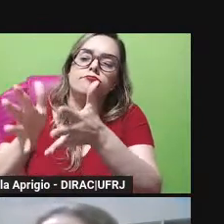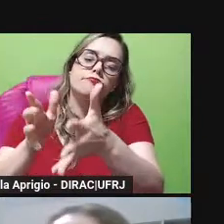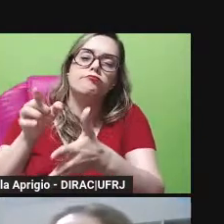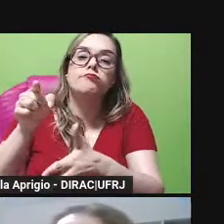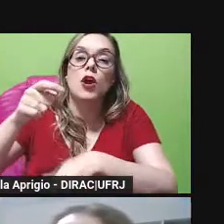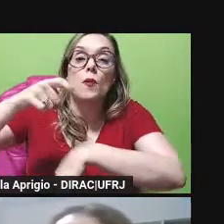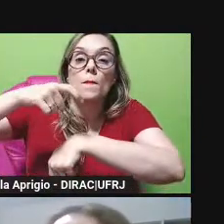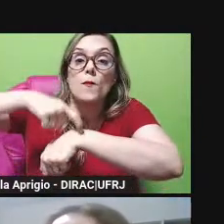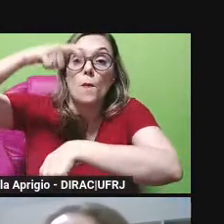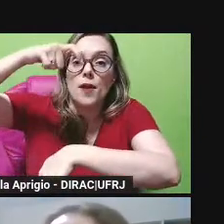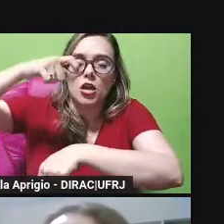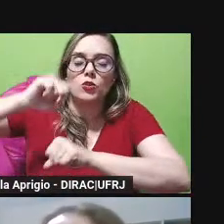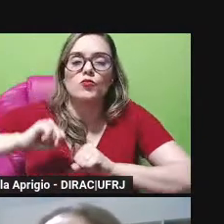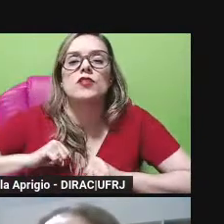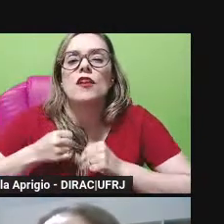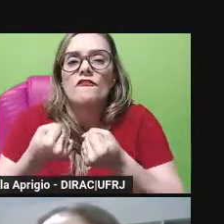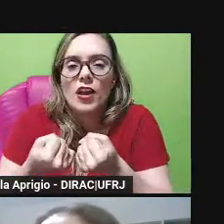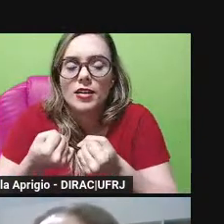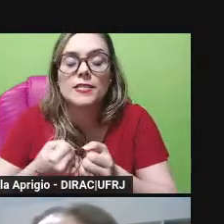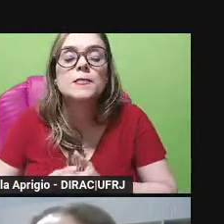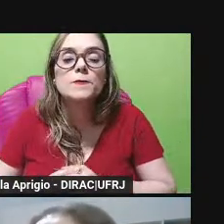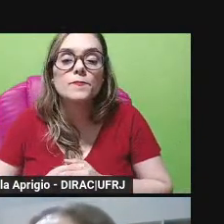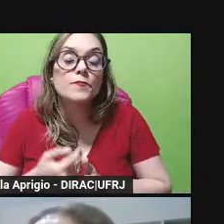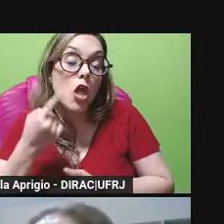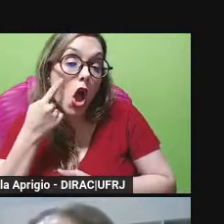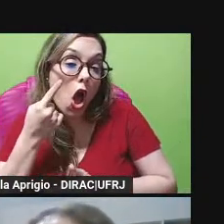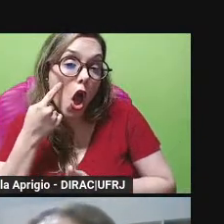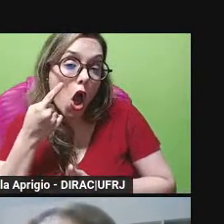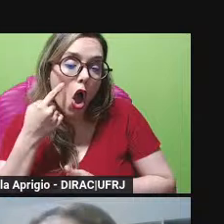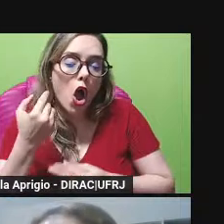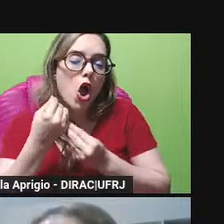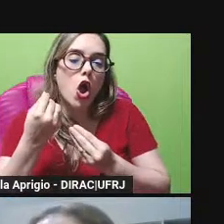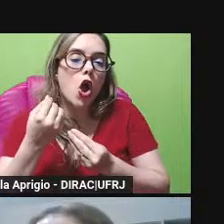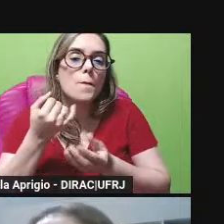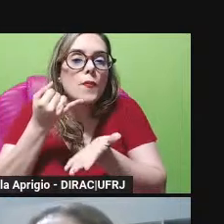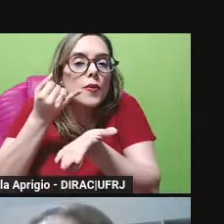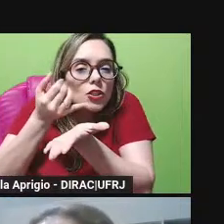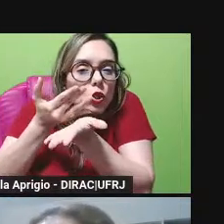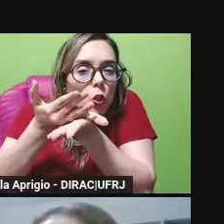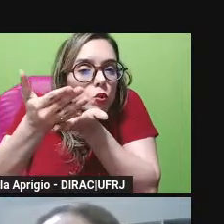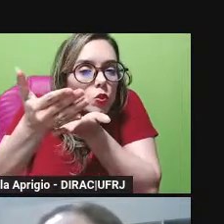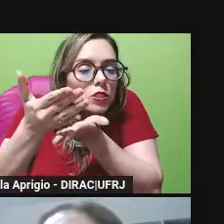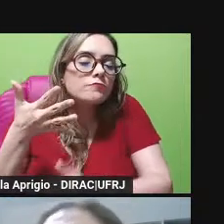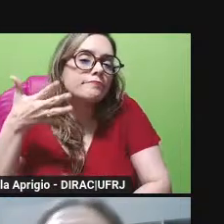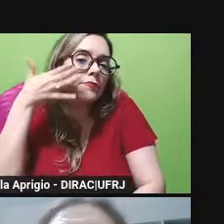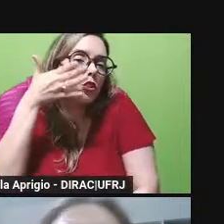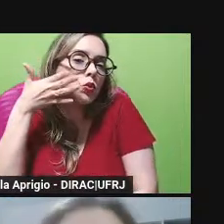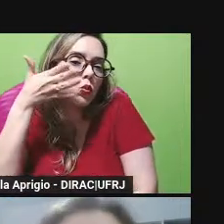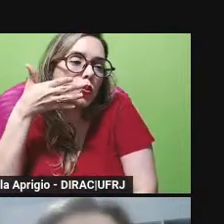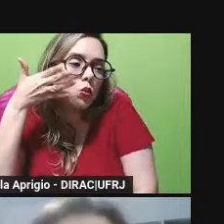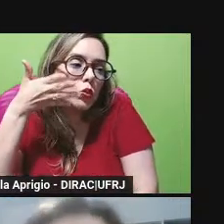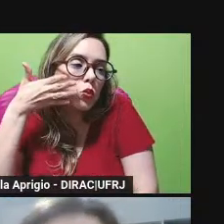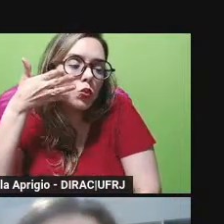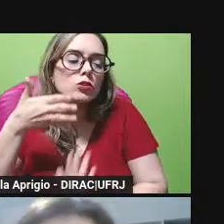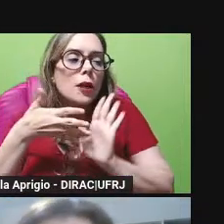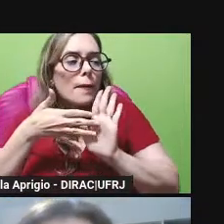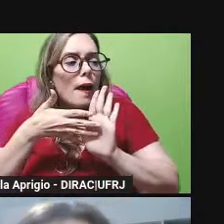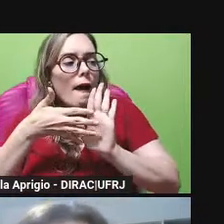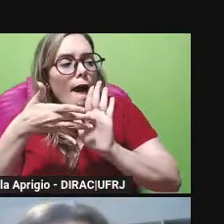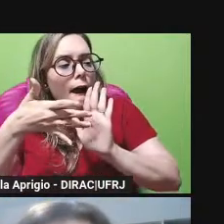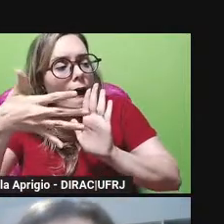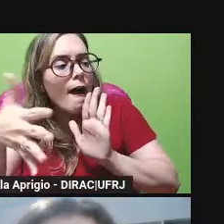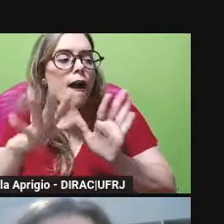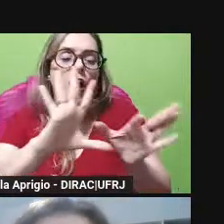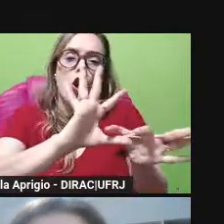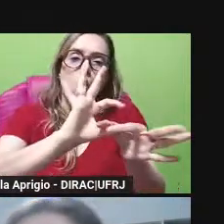ler primeiro a apresentação a introdução da fala né a contextualização da